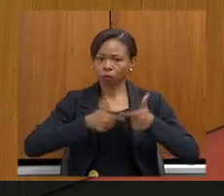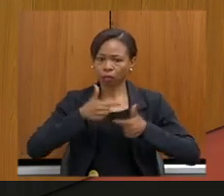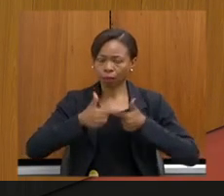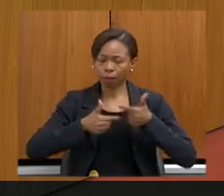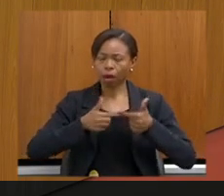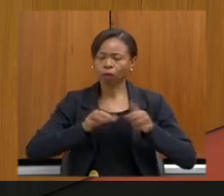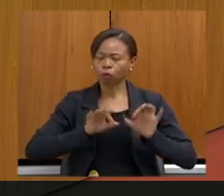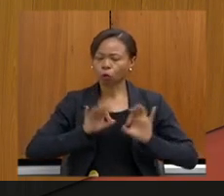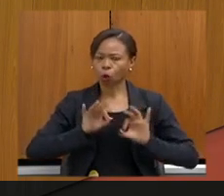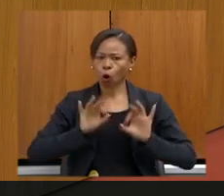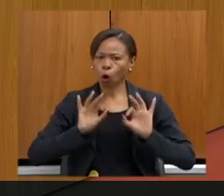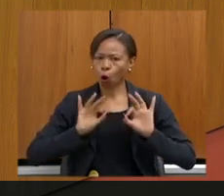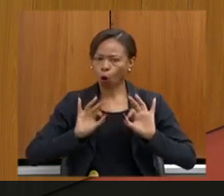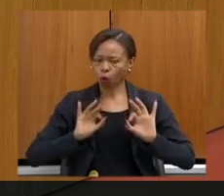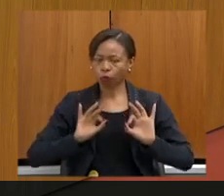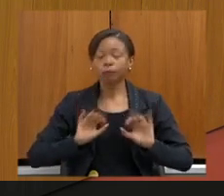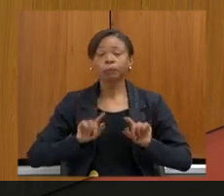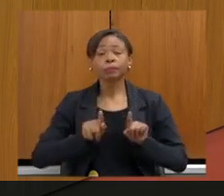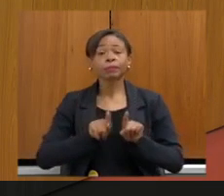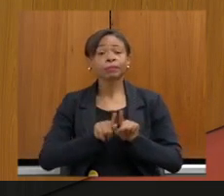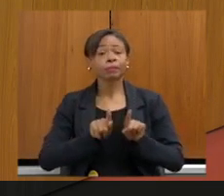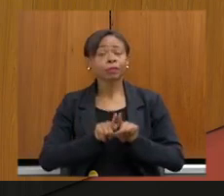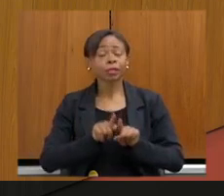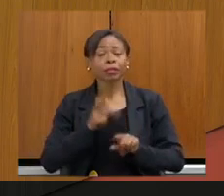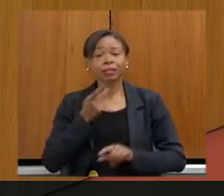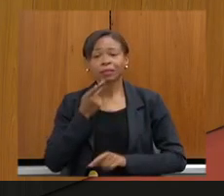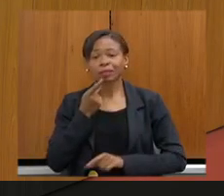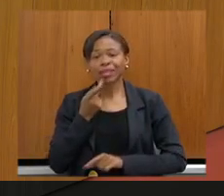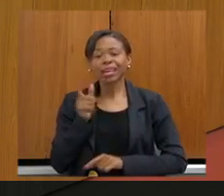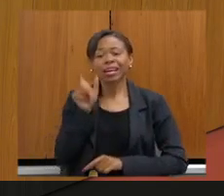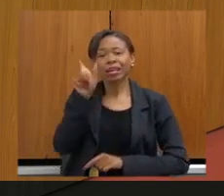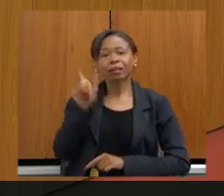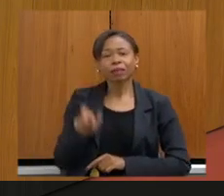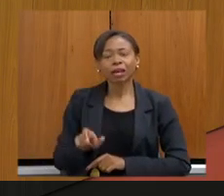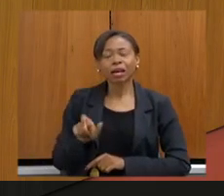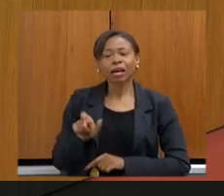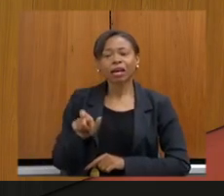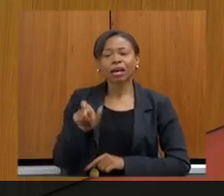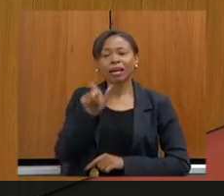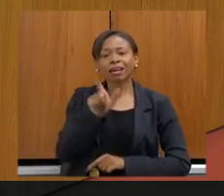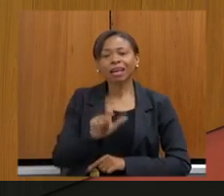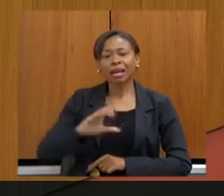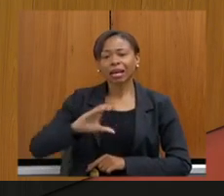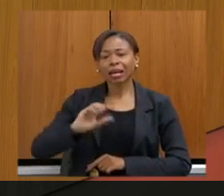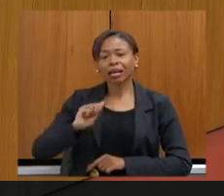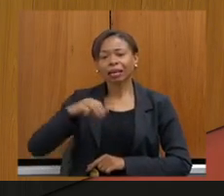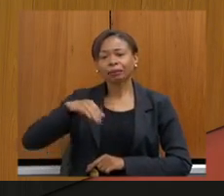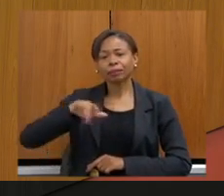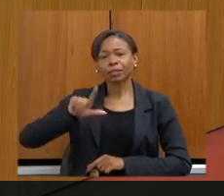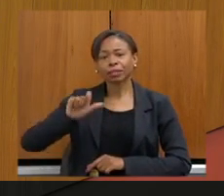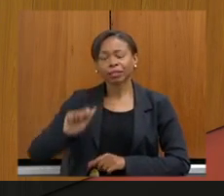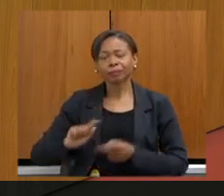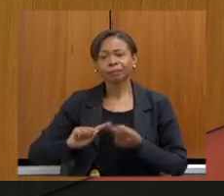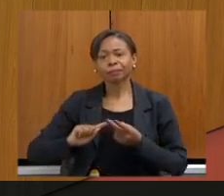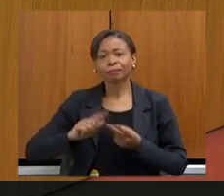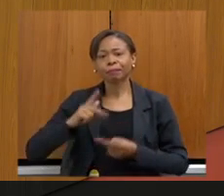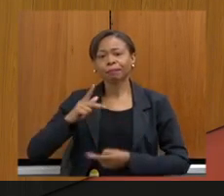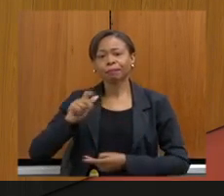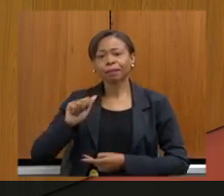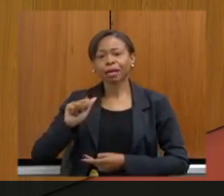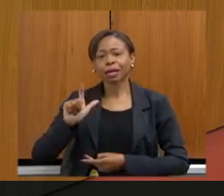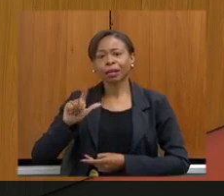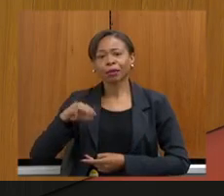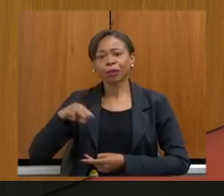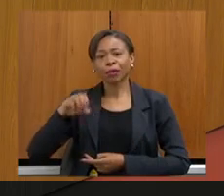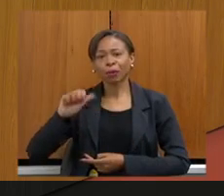possível. Também não posso deixar de mencionar aqui as nossas assessoras aqui, Camila, Paloma, que têm